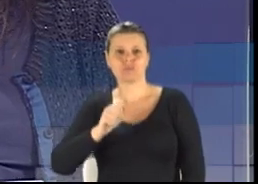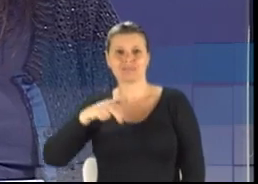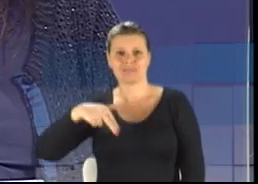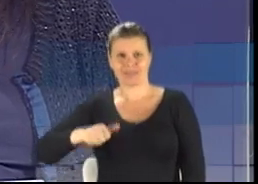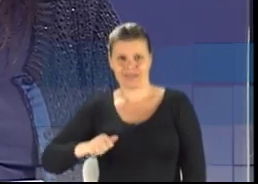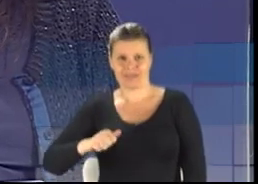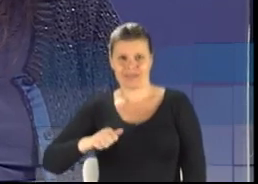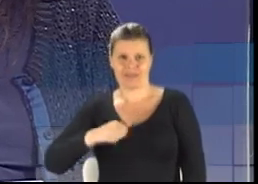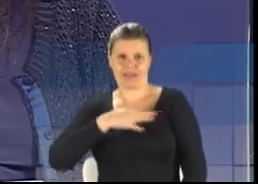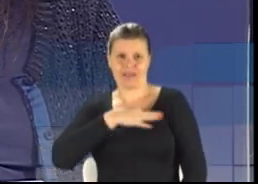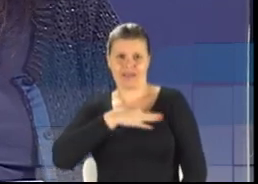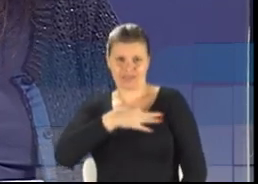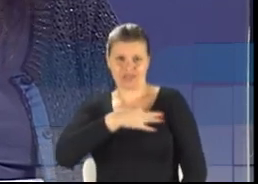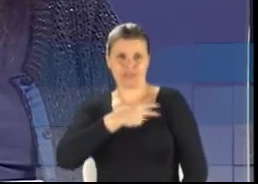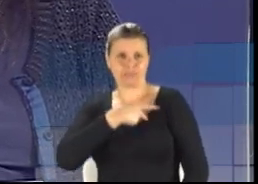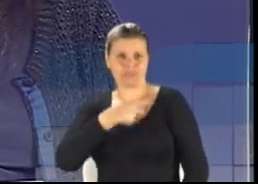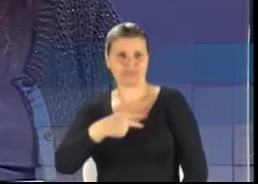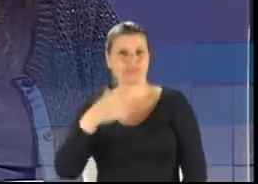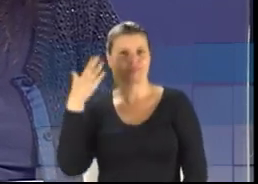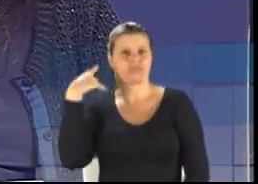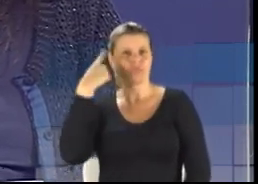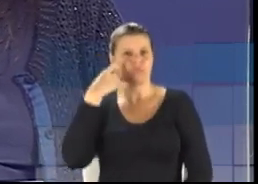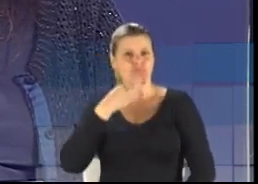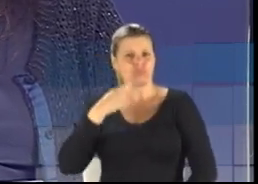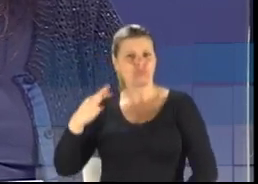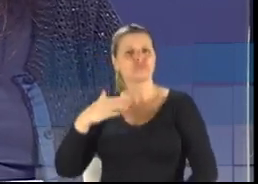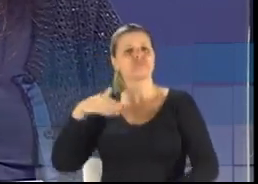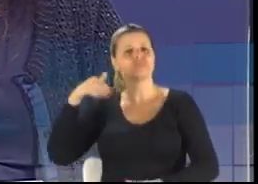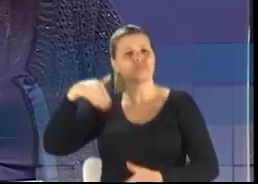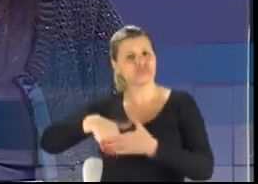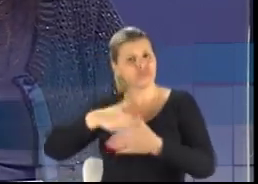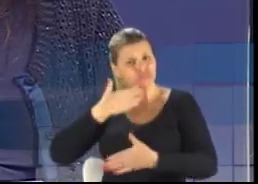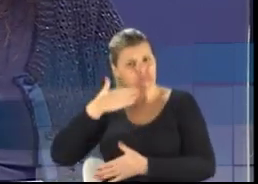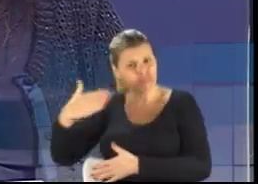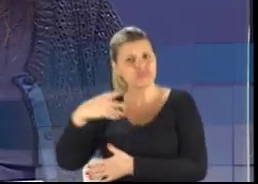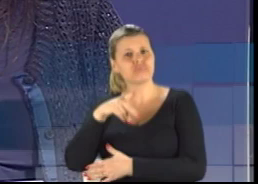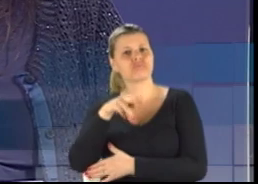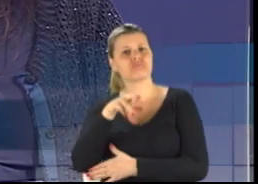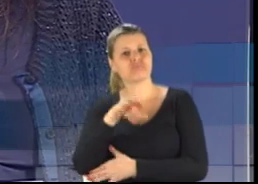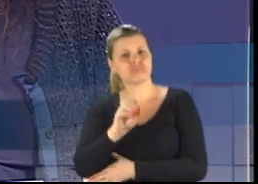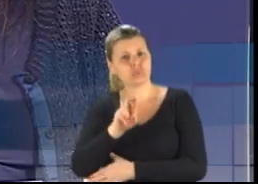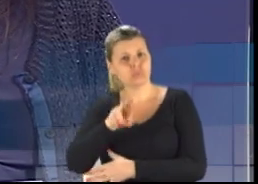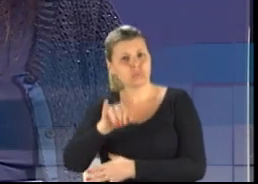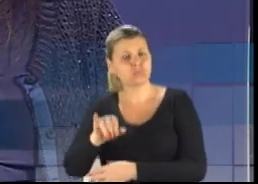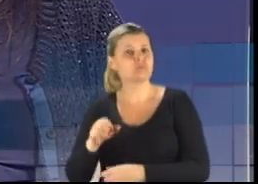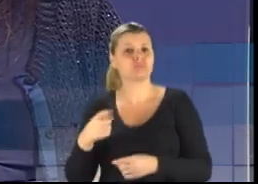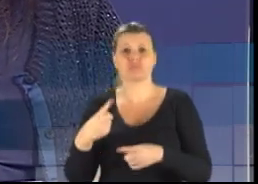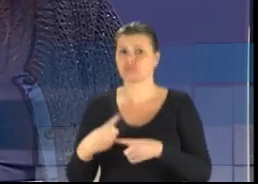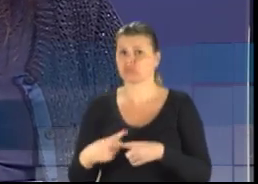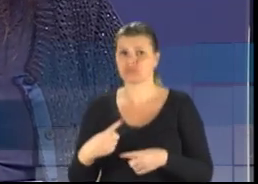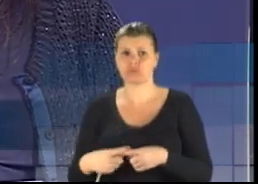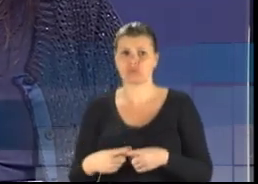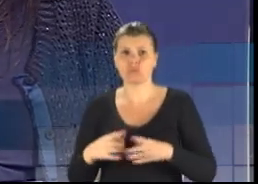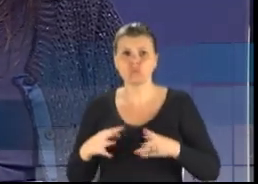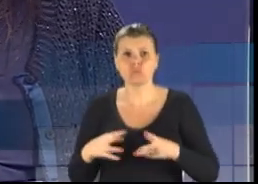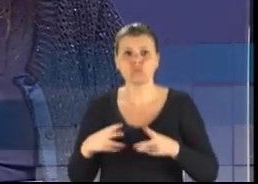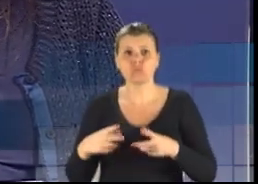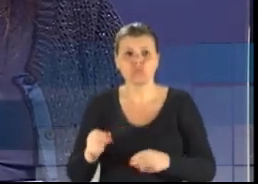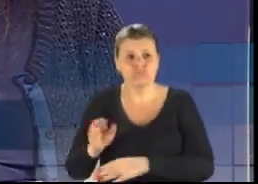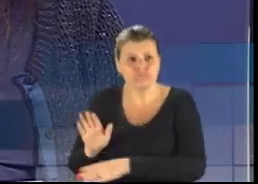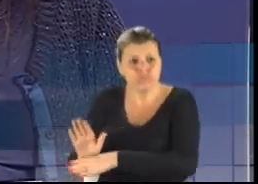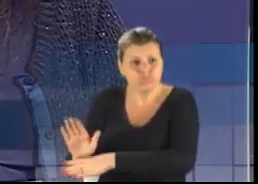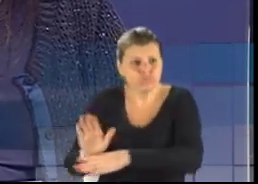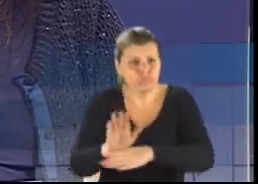quando era deputada federal, votou a favor do ProUni. E a gente votou a favor do ProUni porque todo o benefício para o povo,